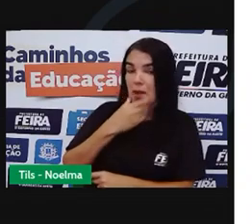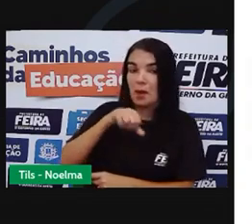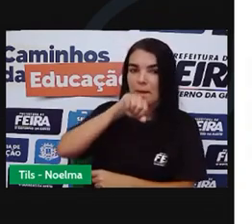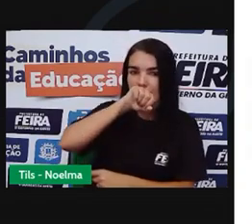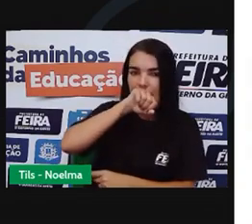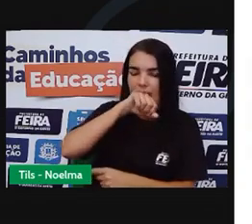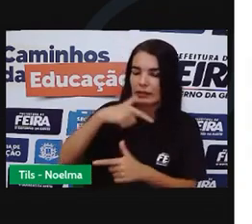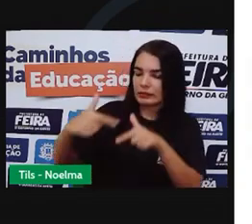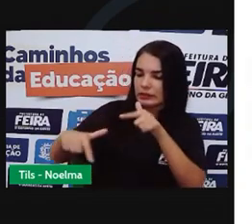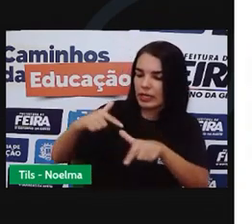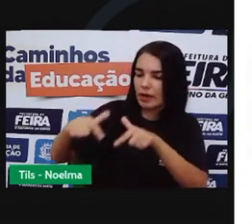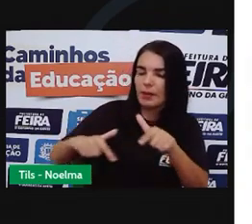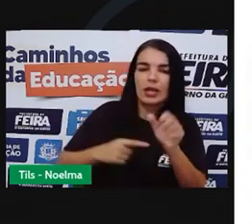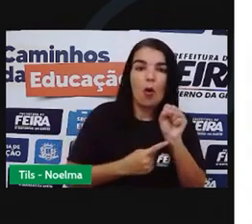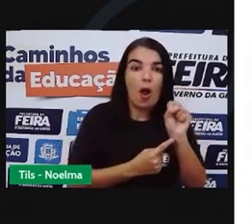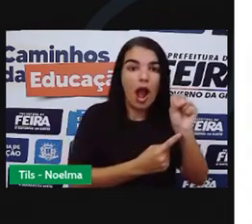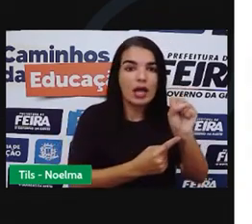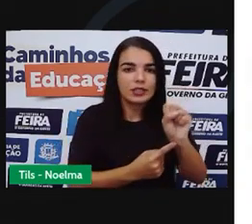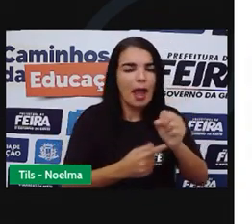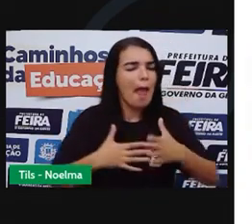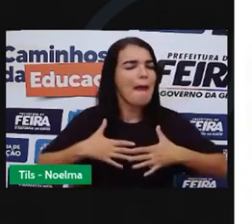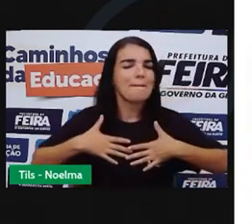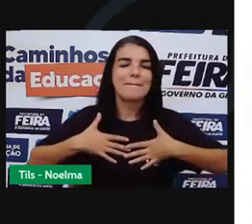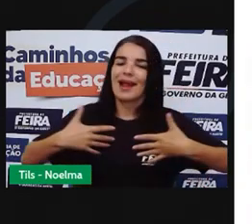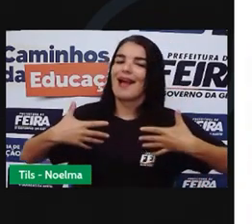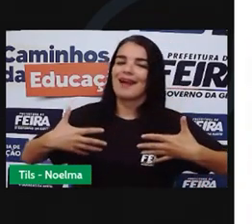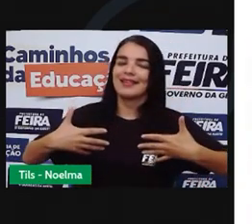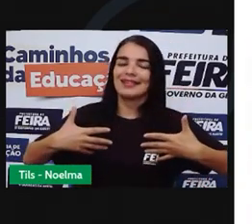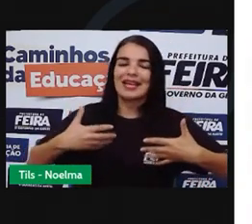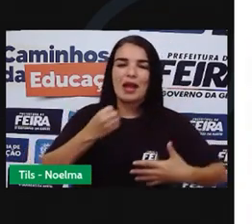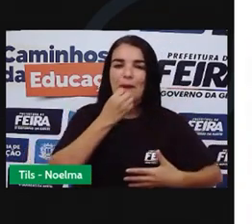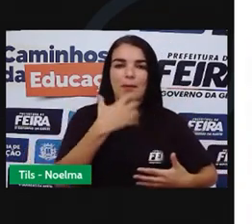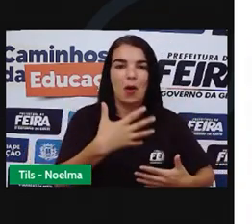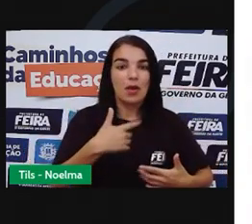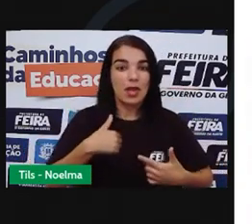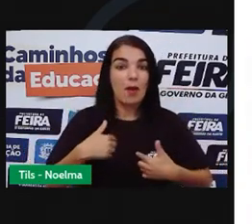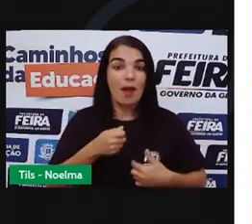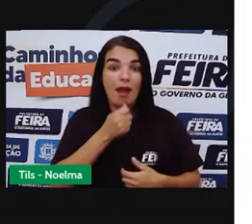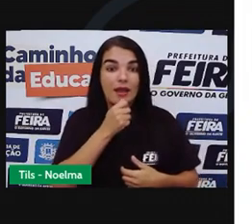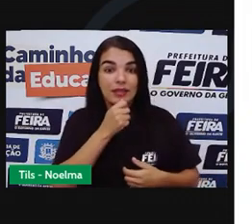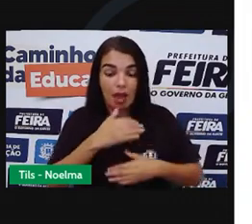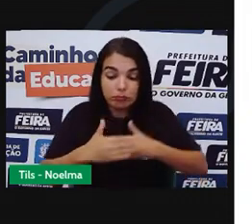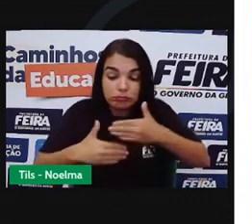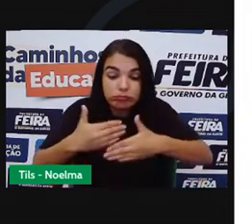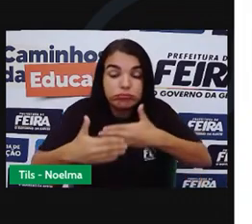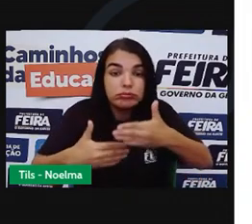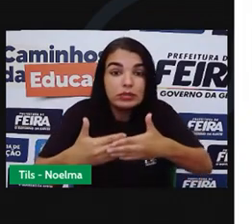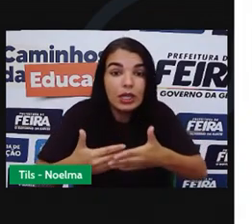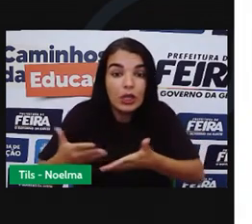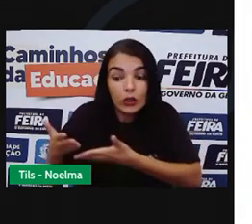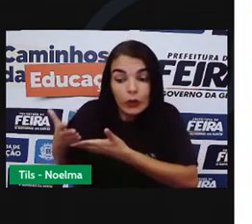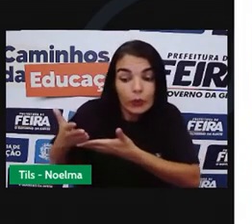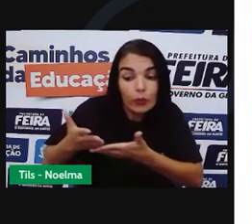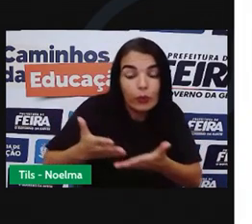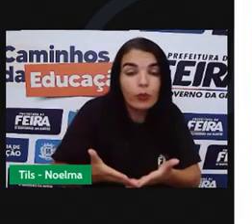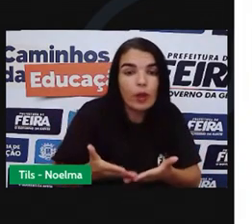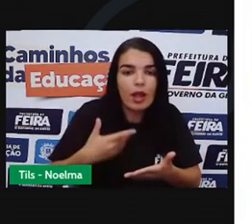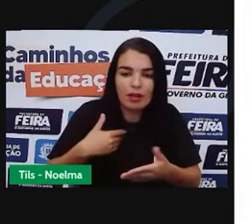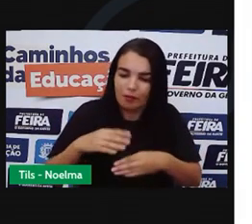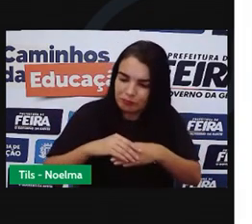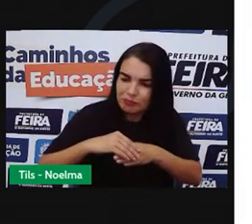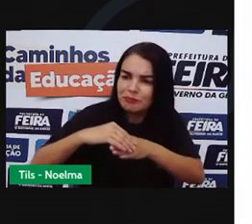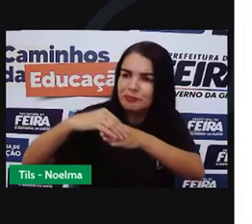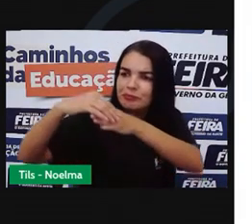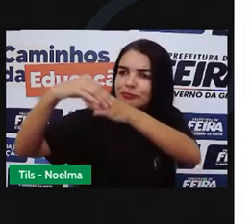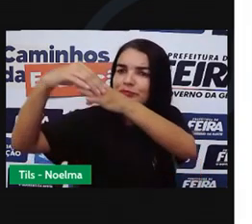É uma coisa Muito prazerosa E eu ainda venho De uma geração Então eu estou Levando à